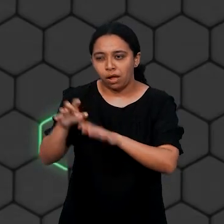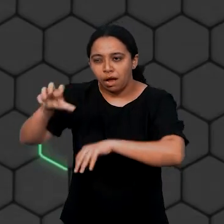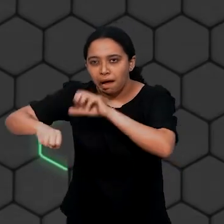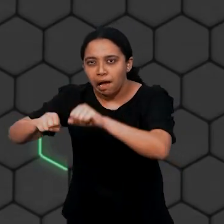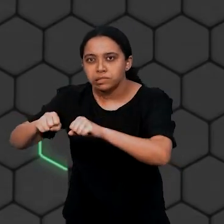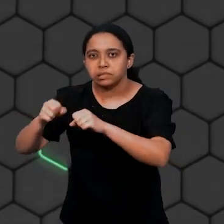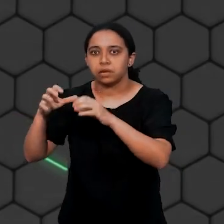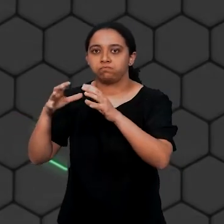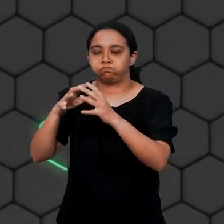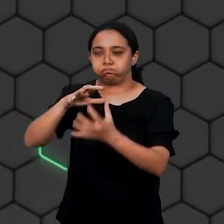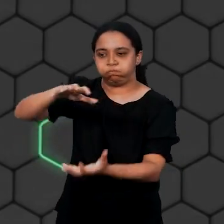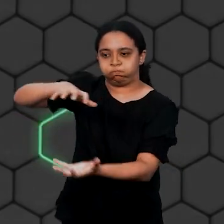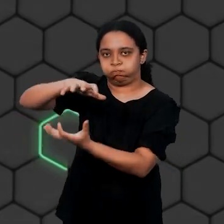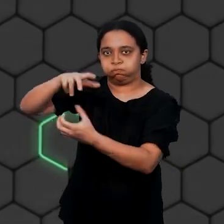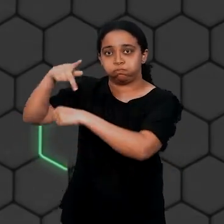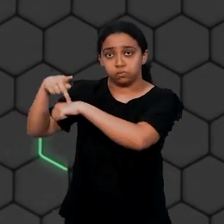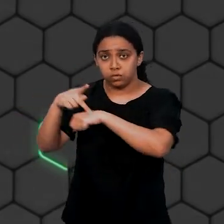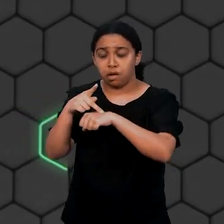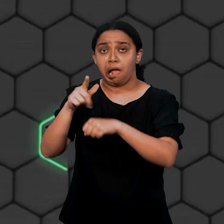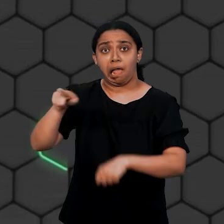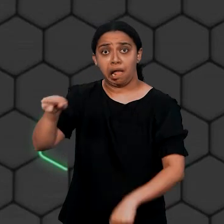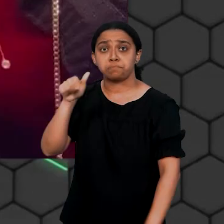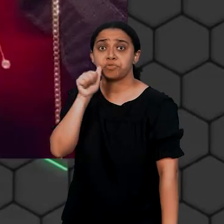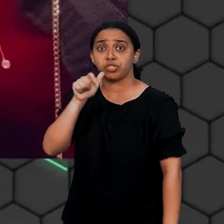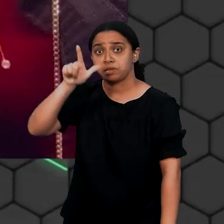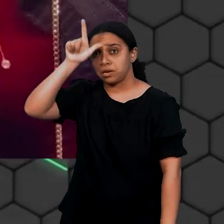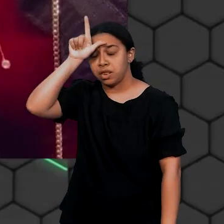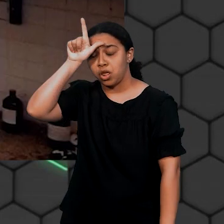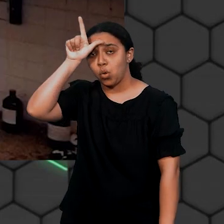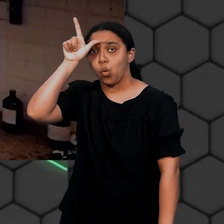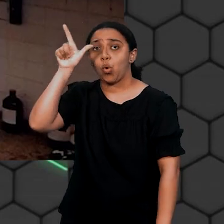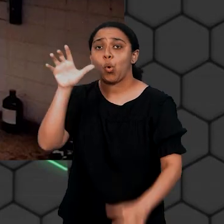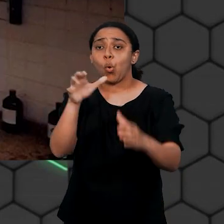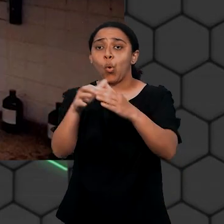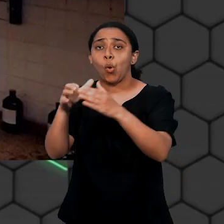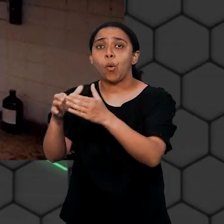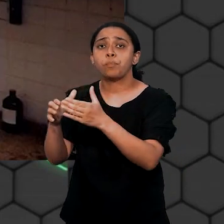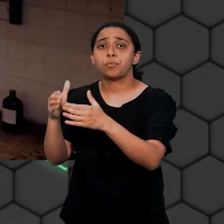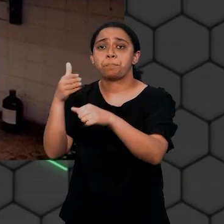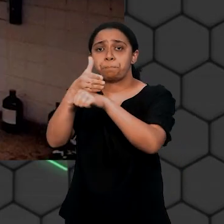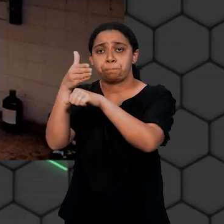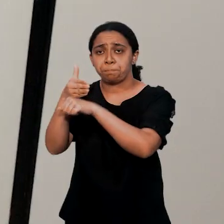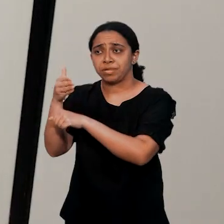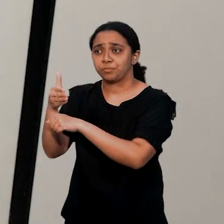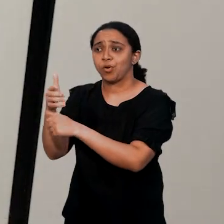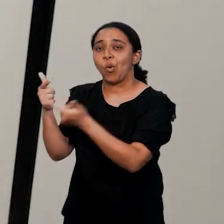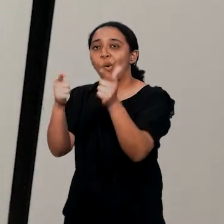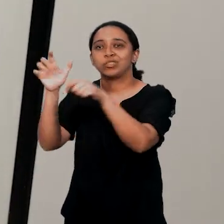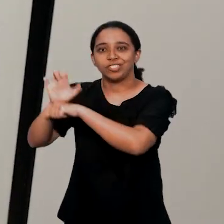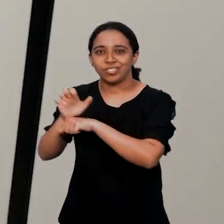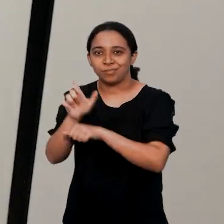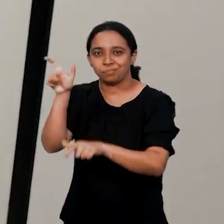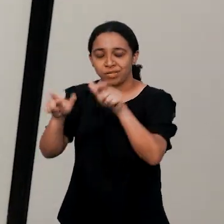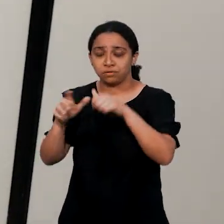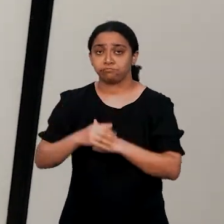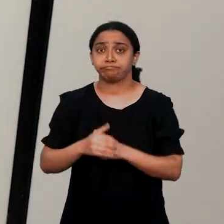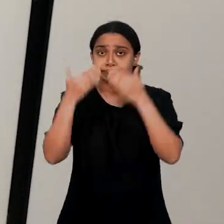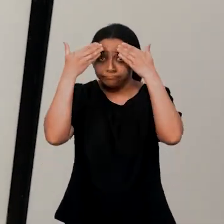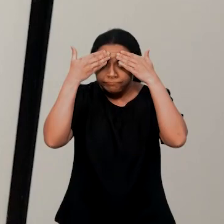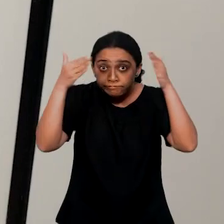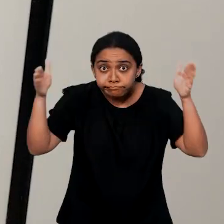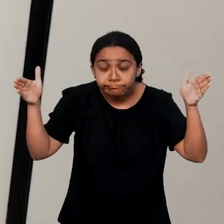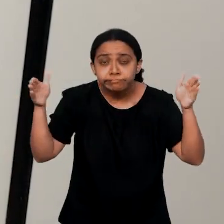Asteroides, a estudante liderou equipes com pessoas de vários estados. E isso abriu